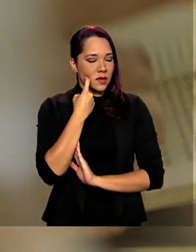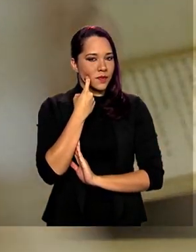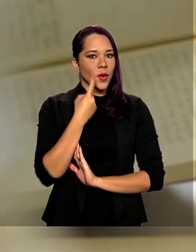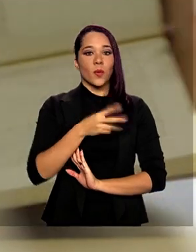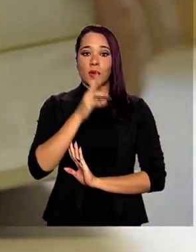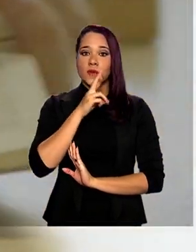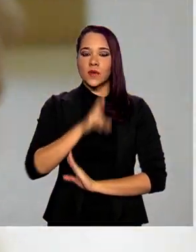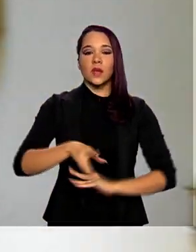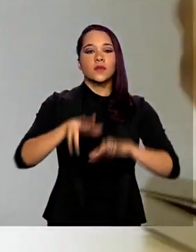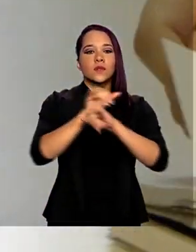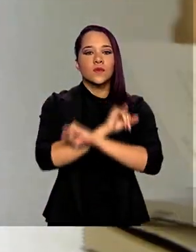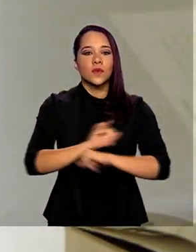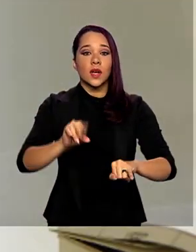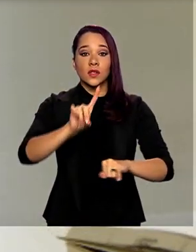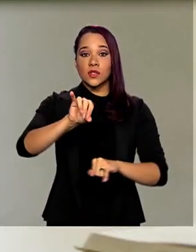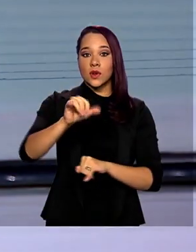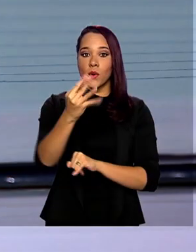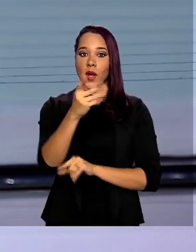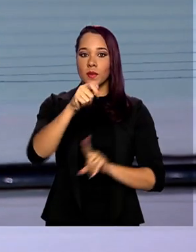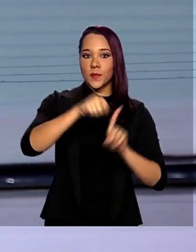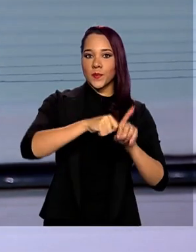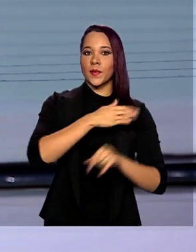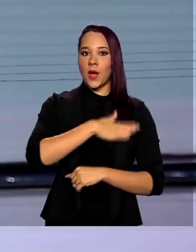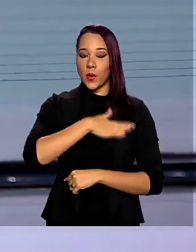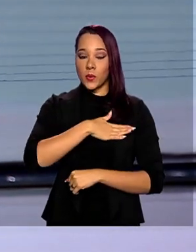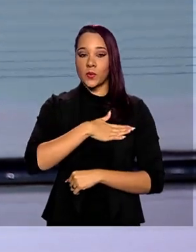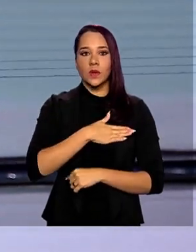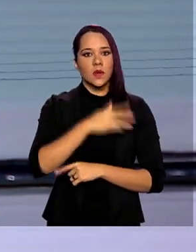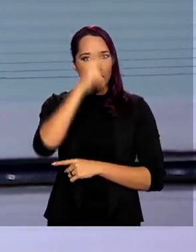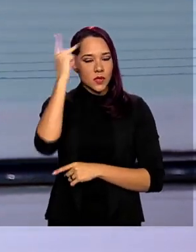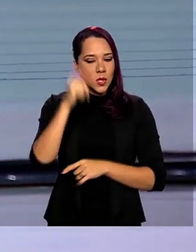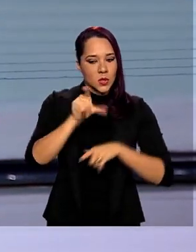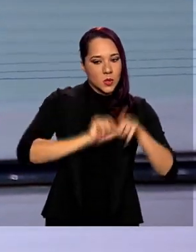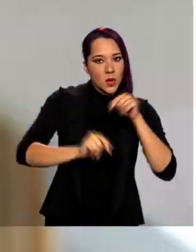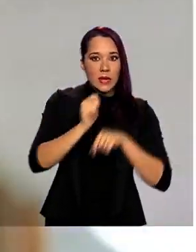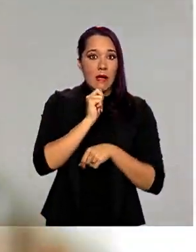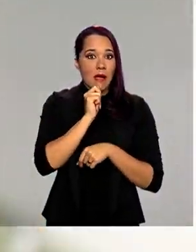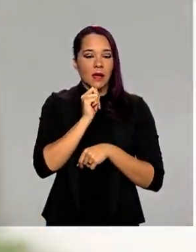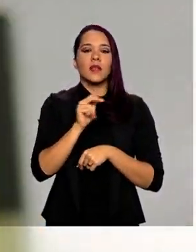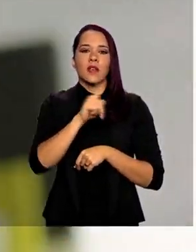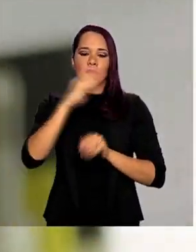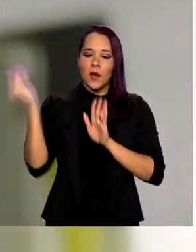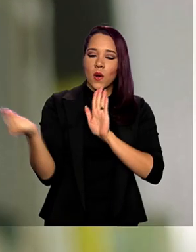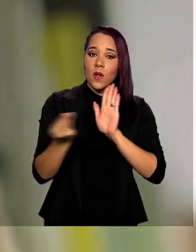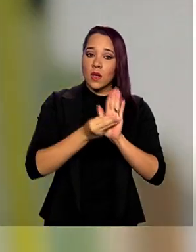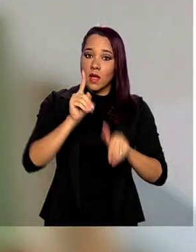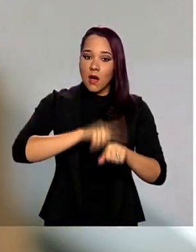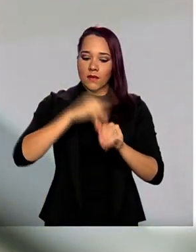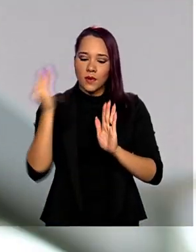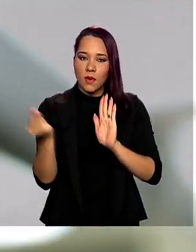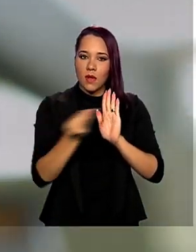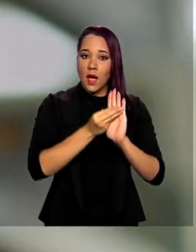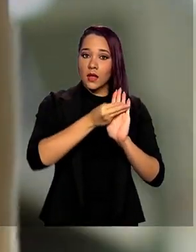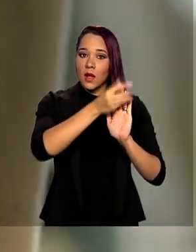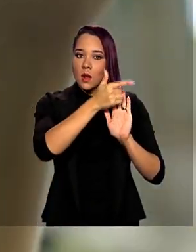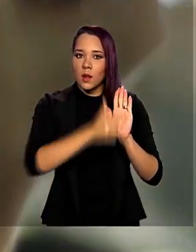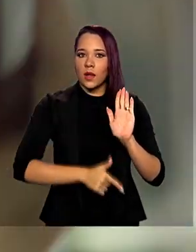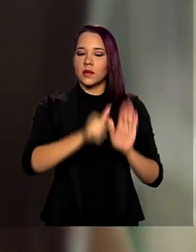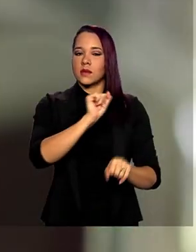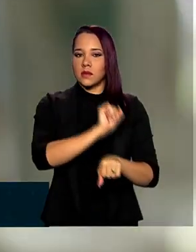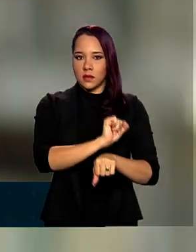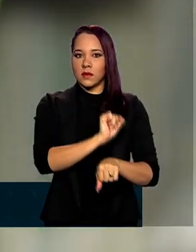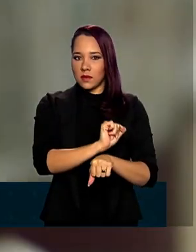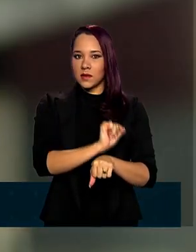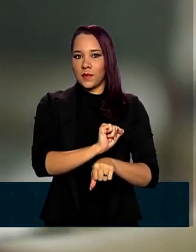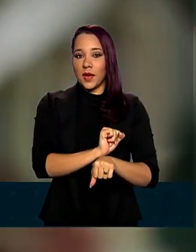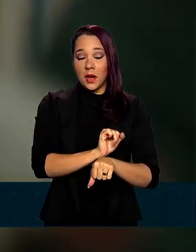resultado será divulgado no dia 4 de agosto. Quem não for pré-selecionado, será colocado automaticamente em uma lista de